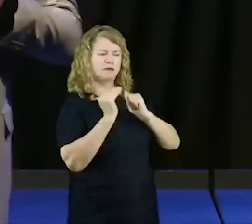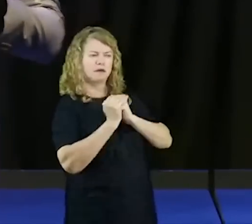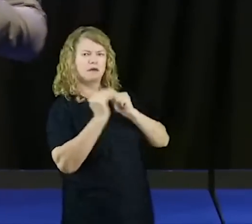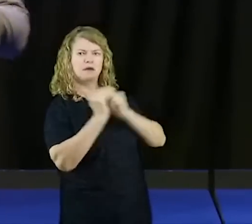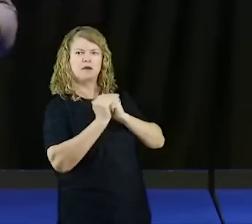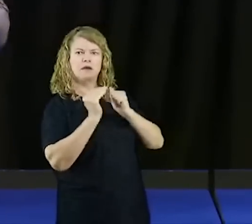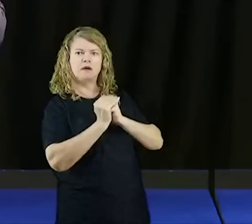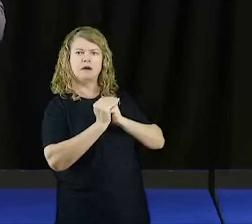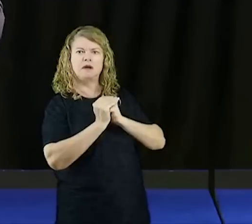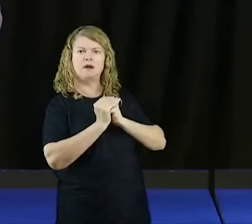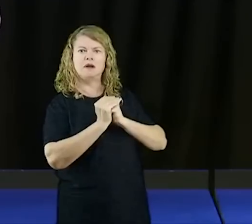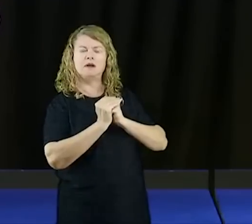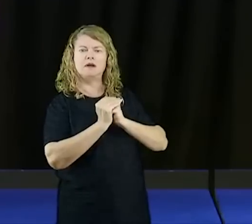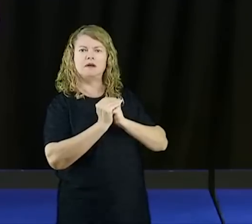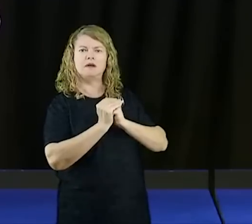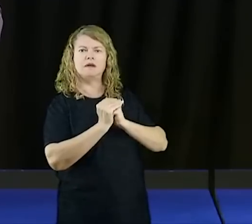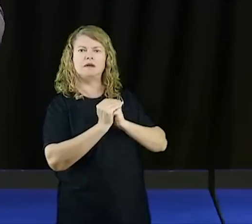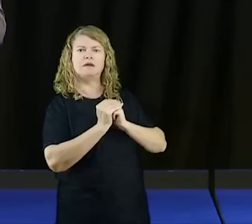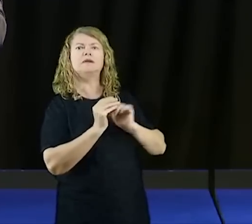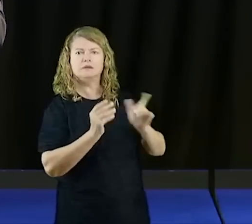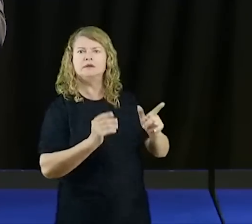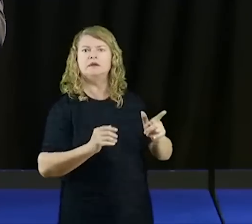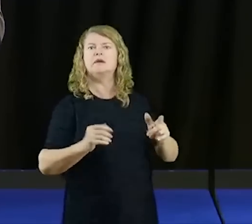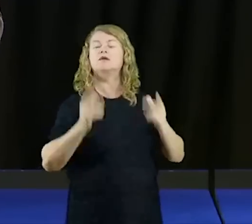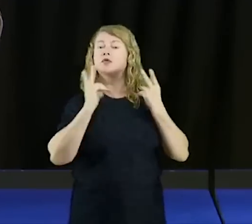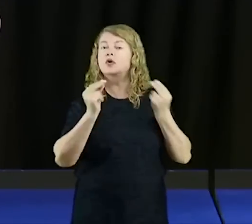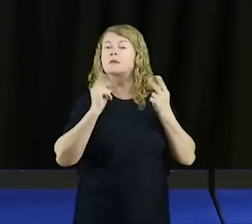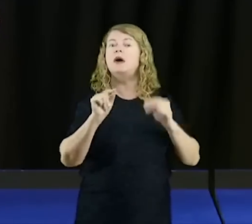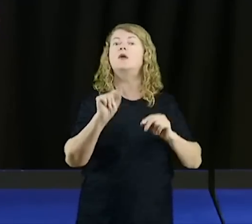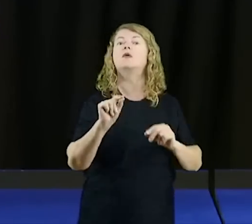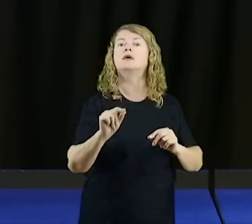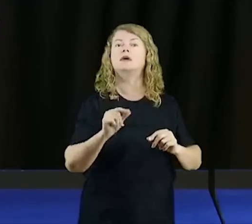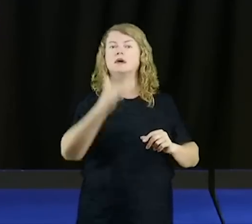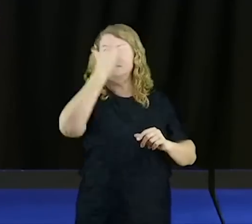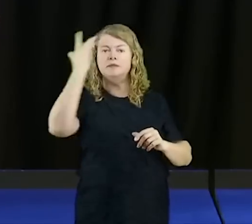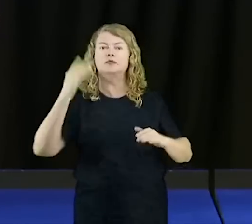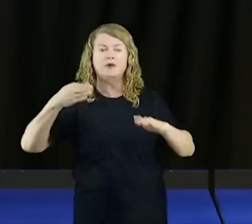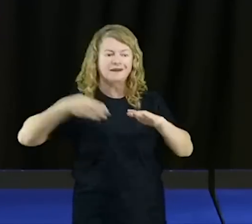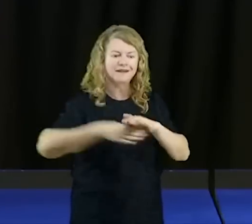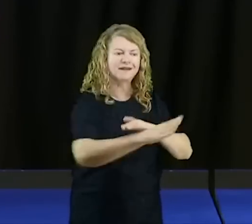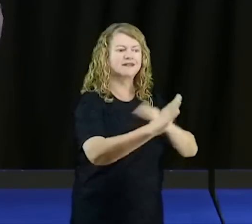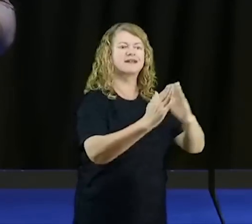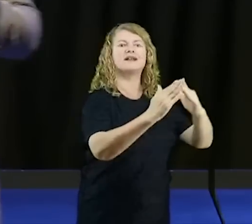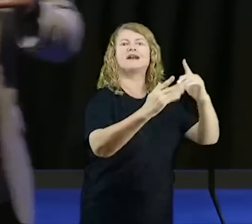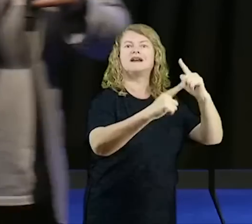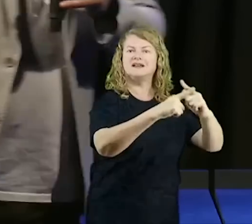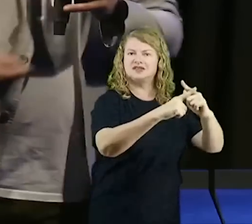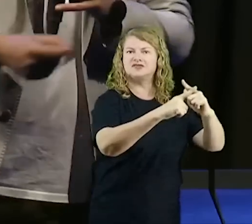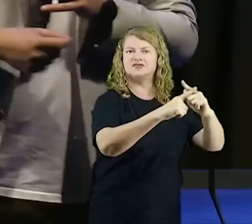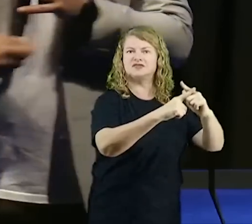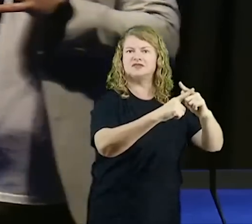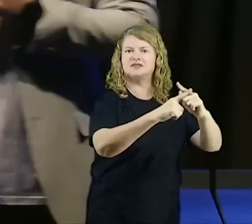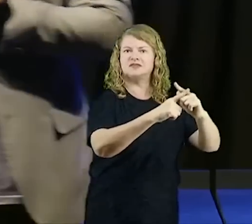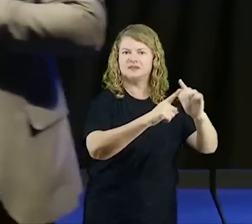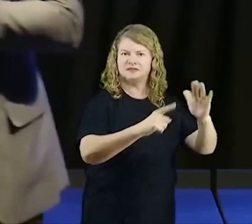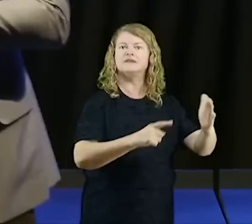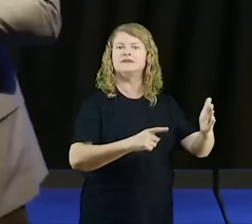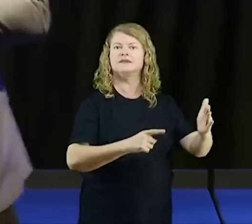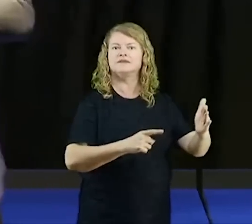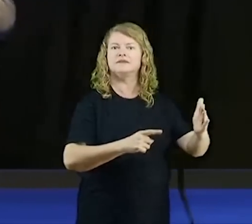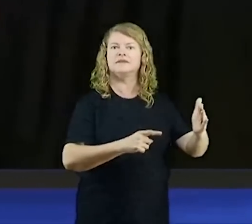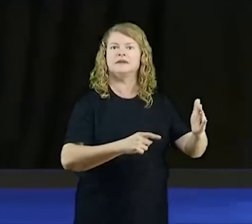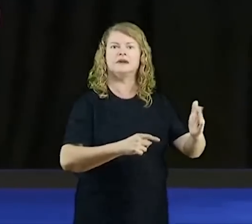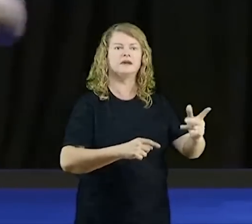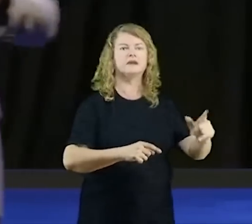porta da igreja, comum isso acontecer, é comum isso acontecer. Então, ele tenta, de toda maneira, driblar